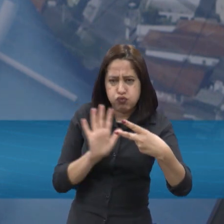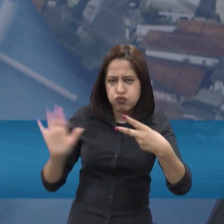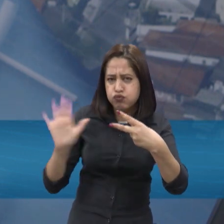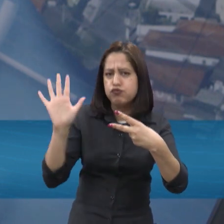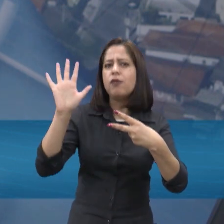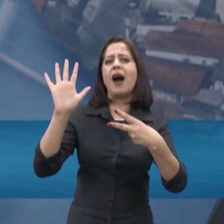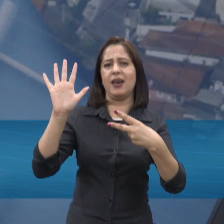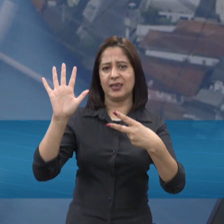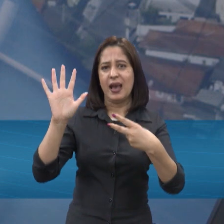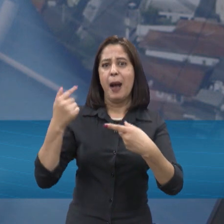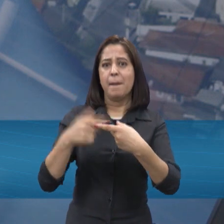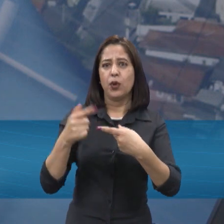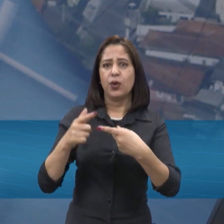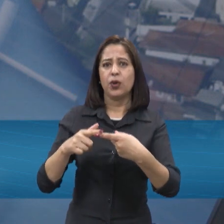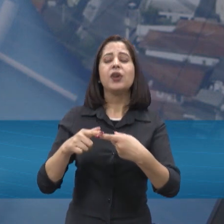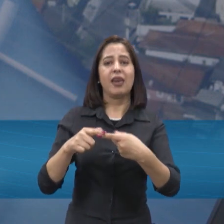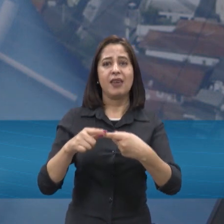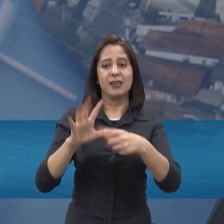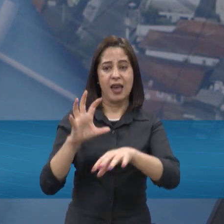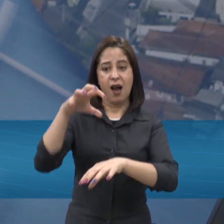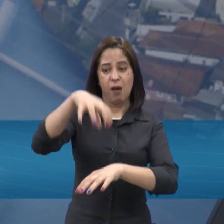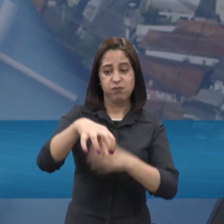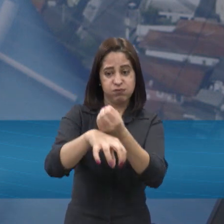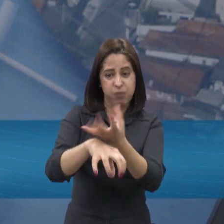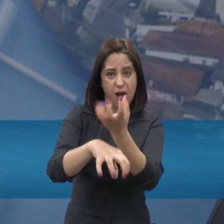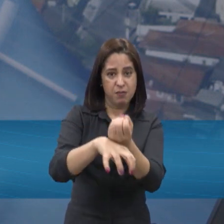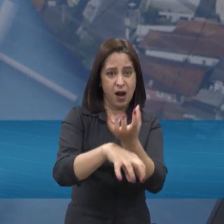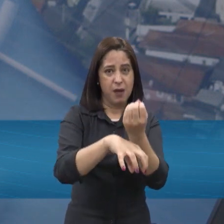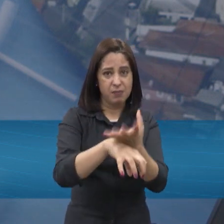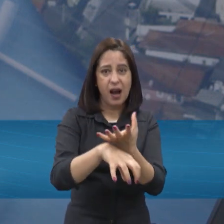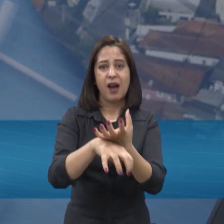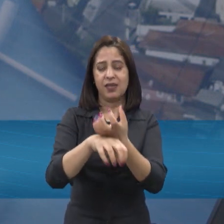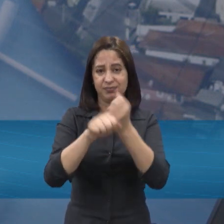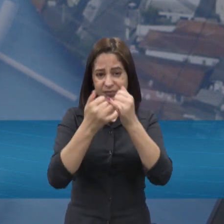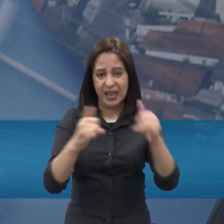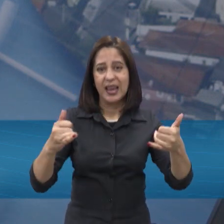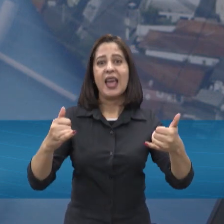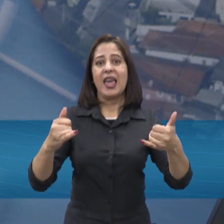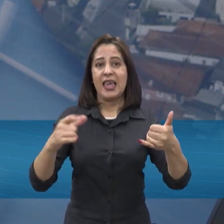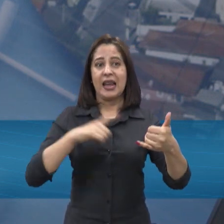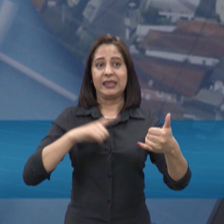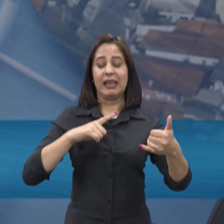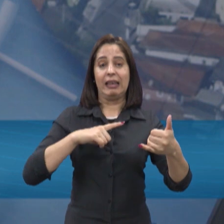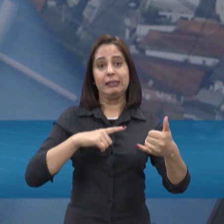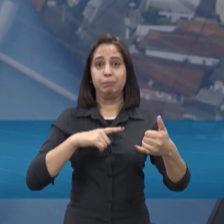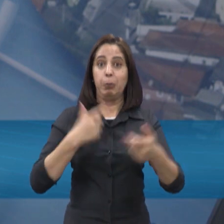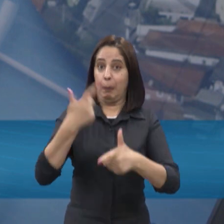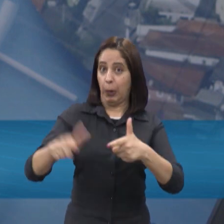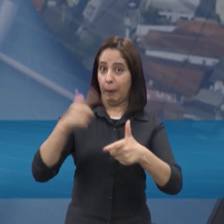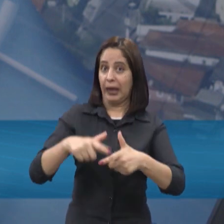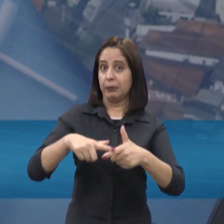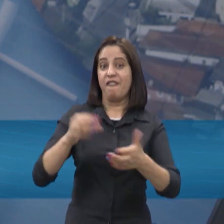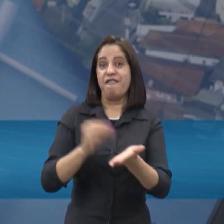indicando que muitas usinas termoelétricas estão sendo acionadas. E olha só, a gente